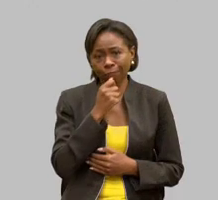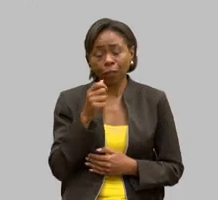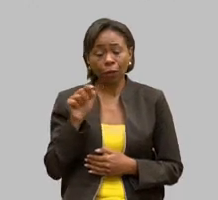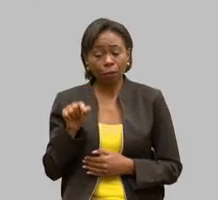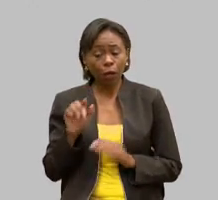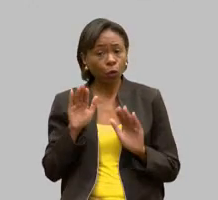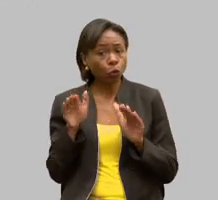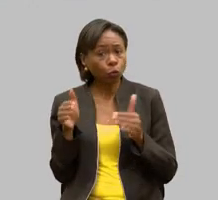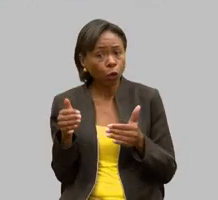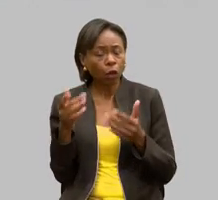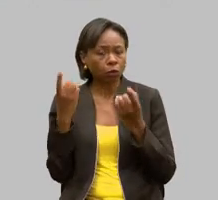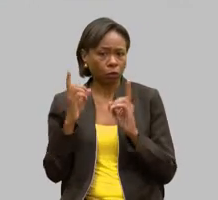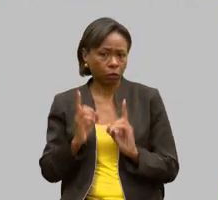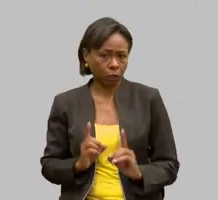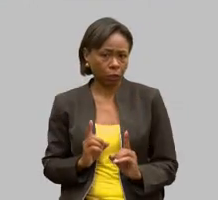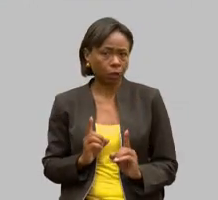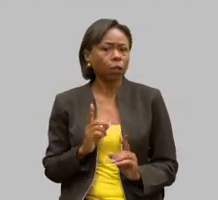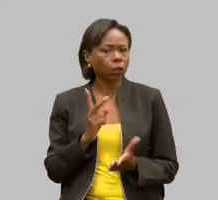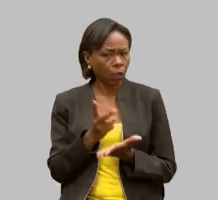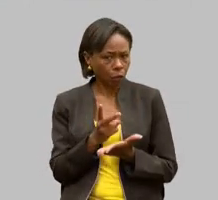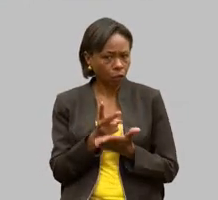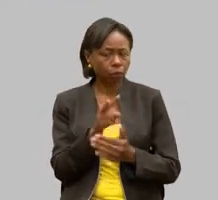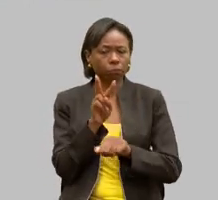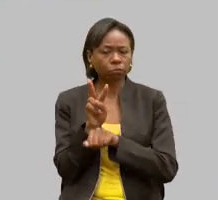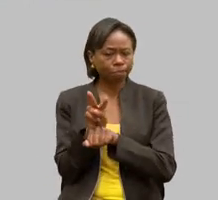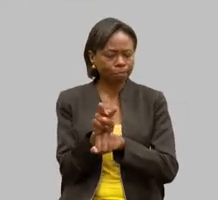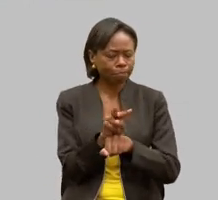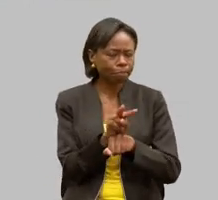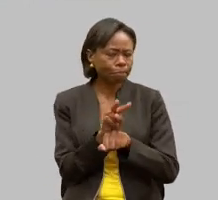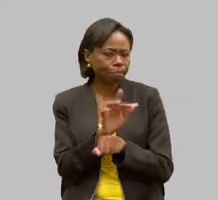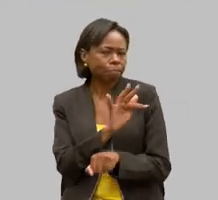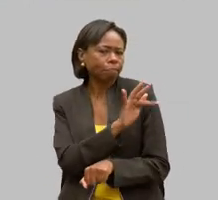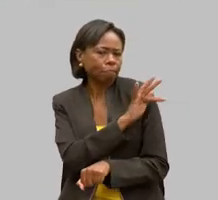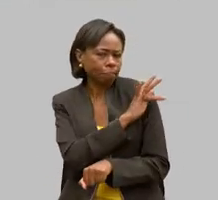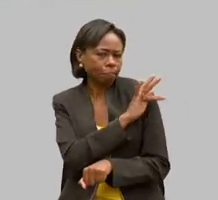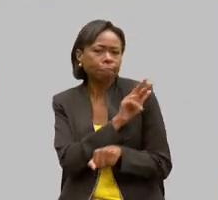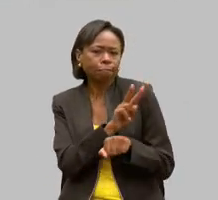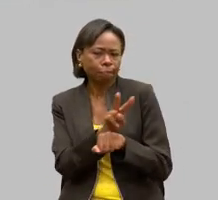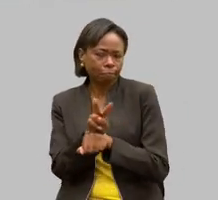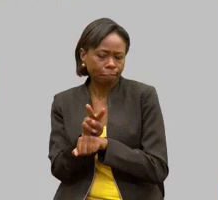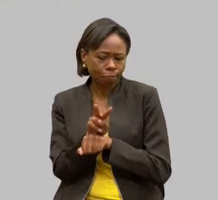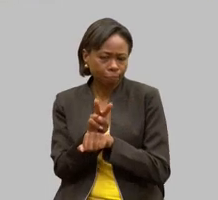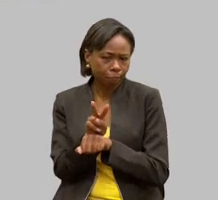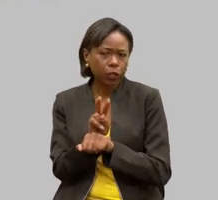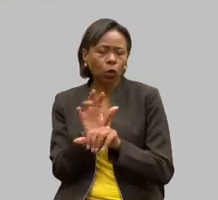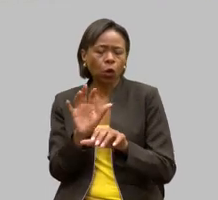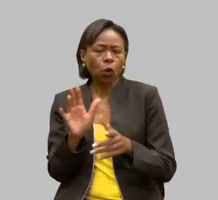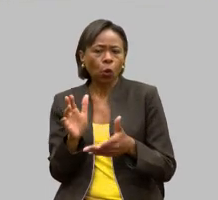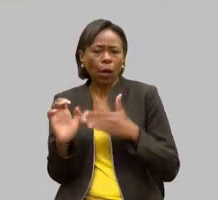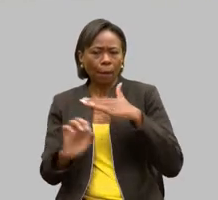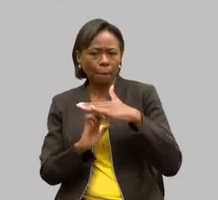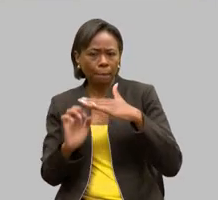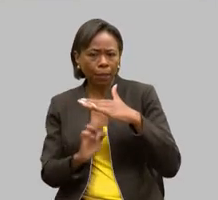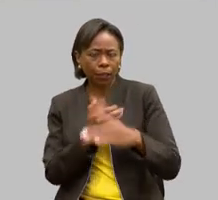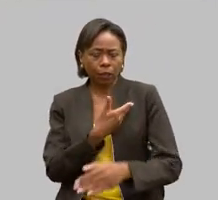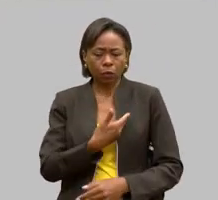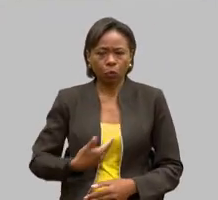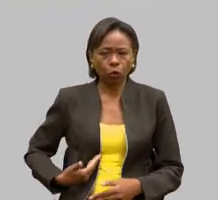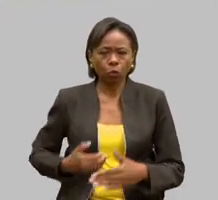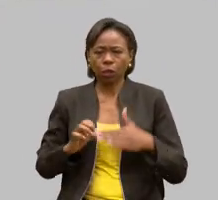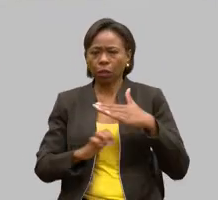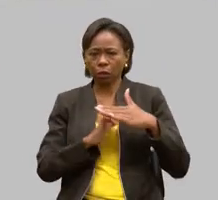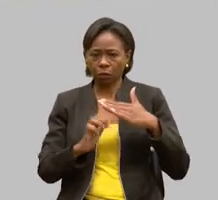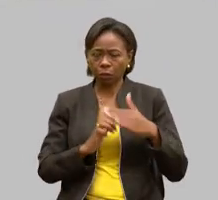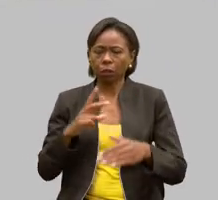continuar fiscalizando tanto os órgãos públicos como privados, para que nós conseguimos